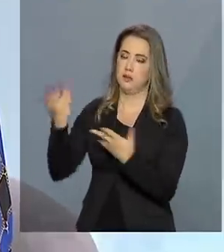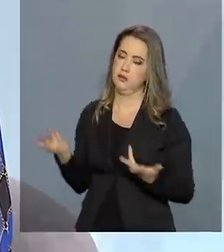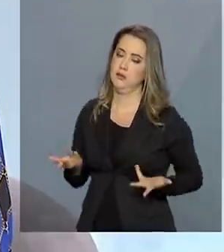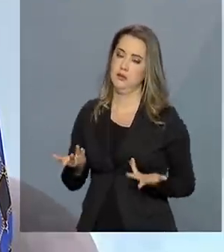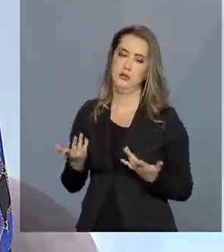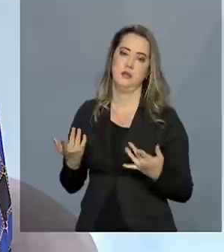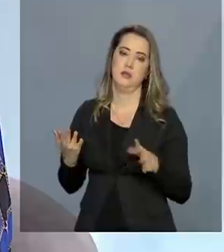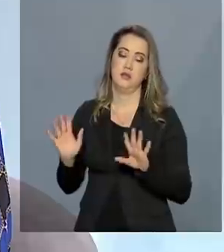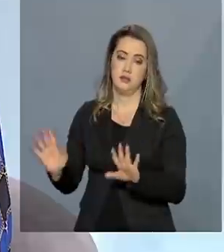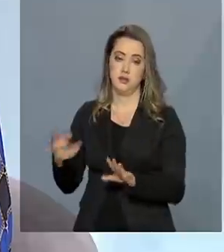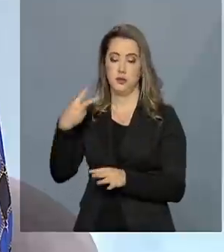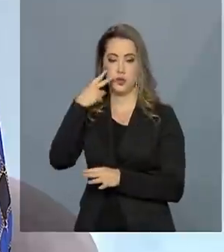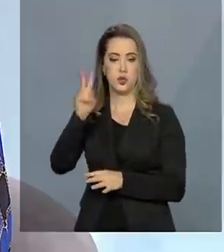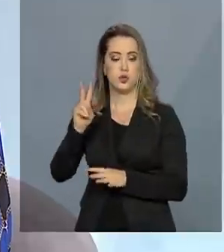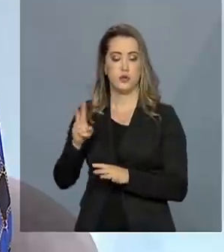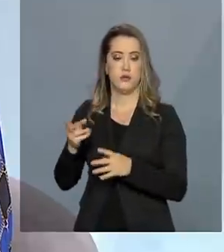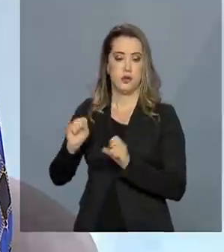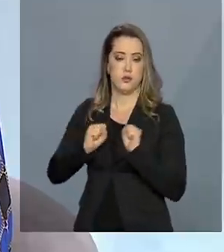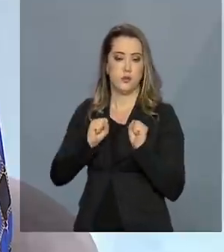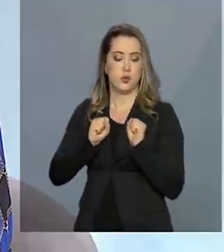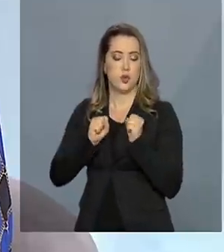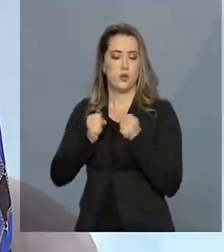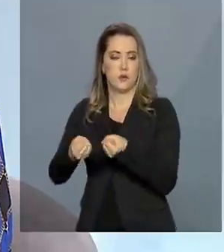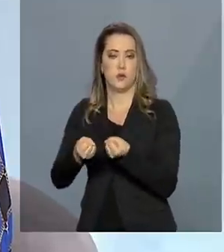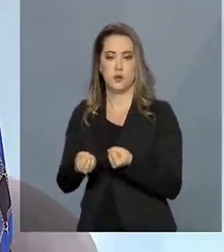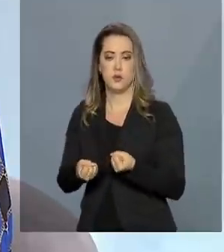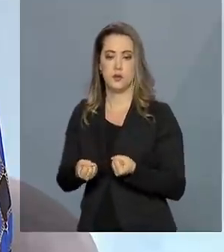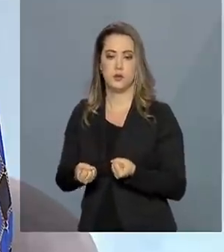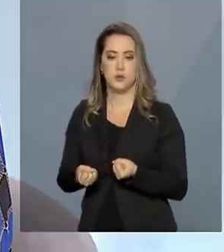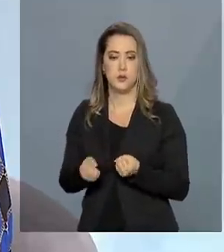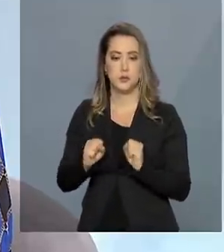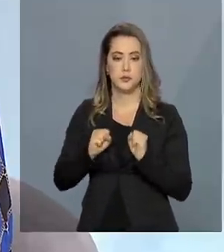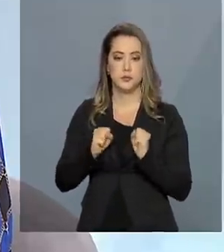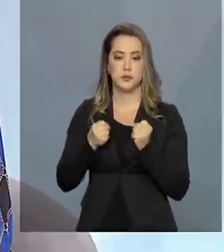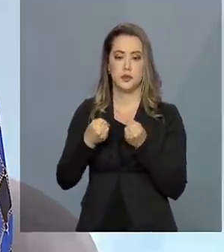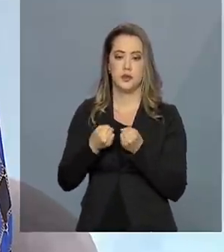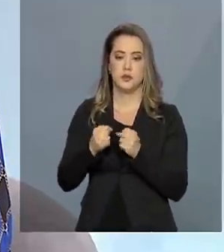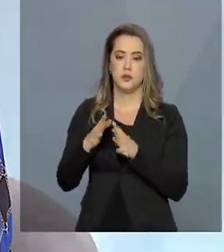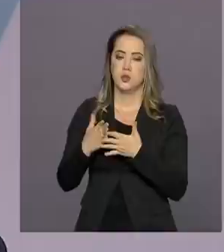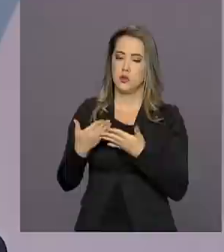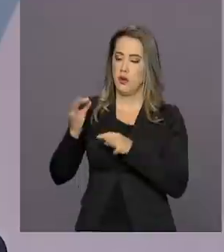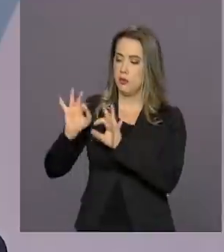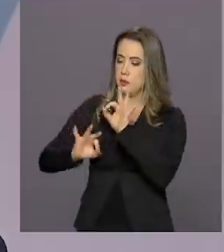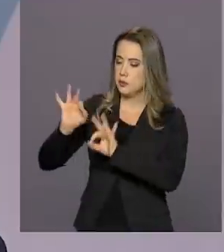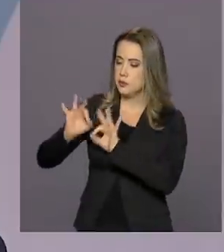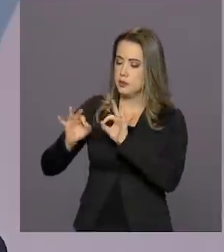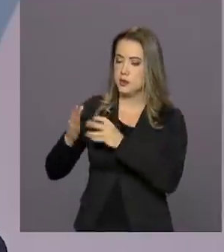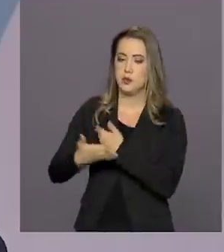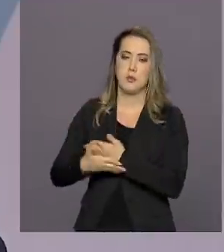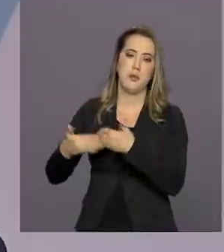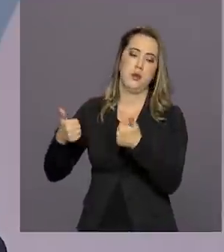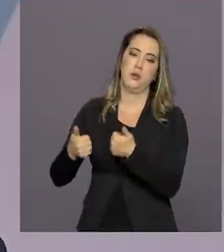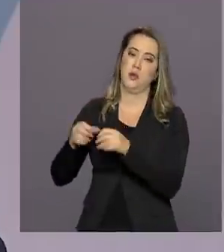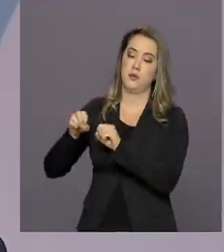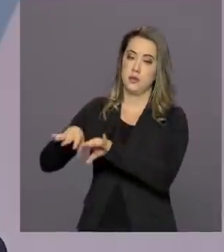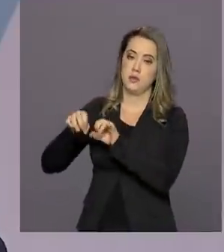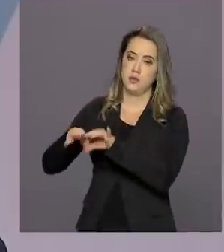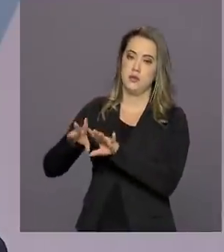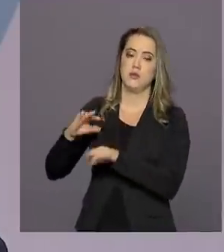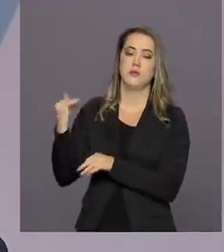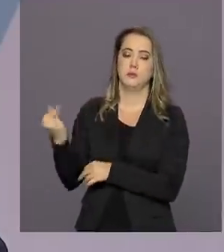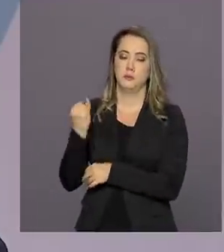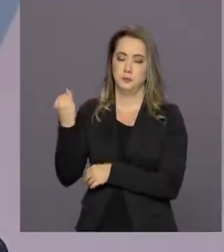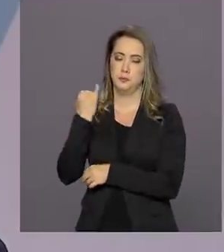gente vê aí que o empenho em relação ao aprimoramento da educação básica tem